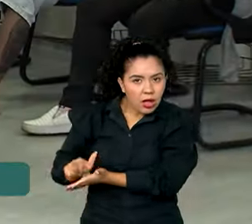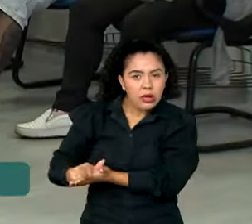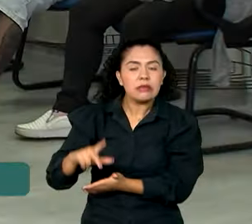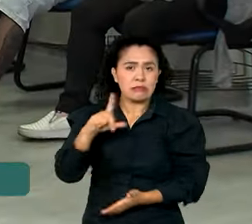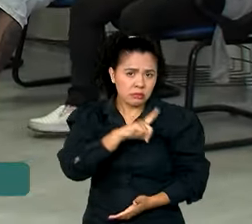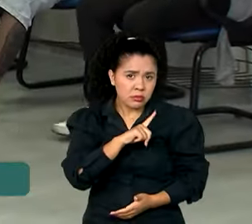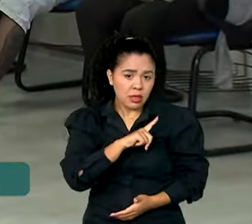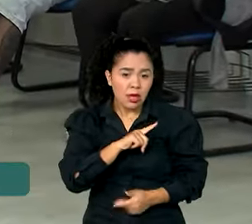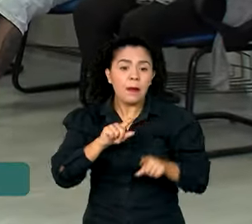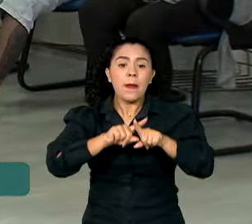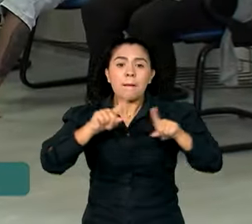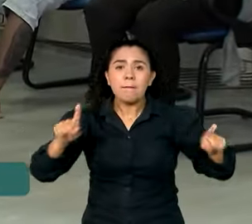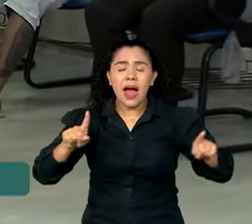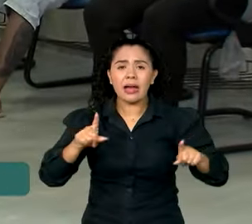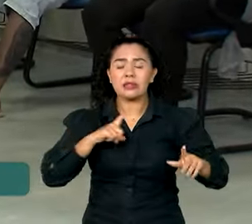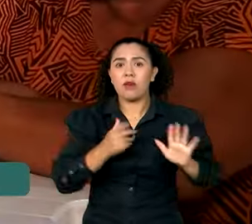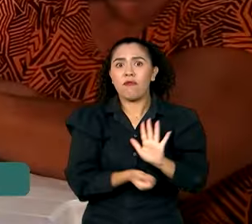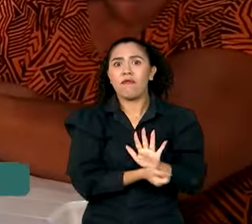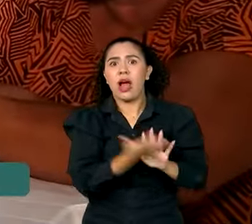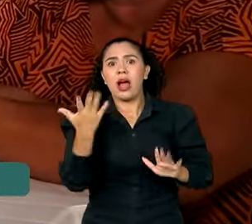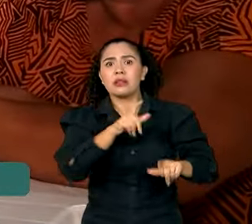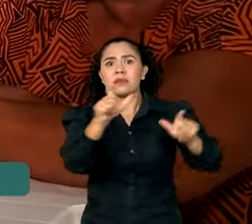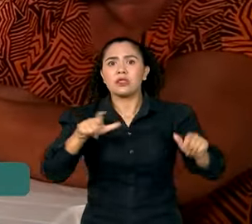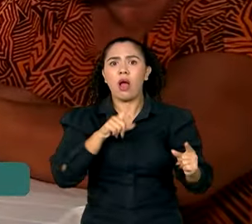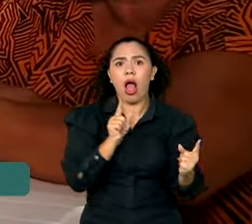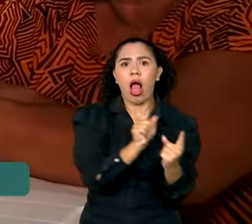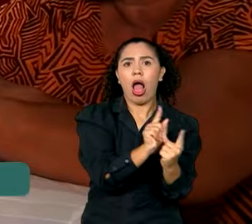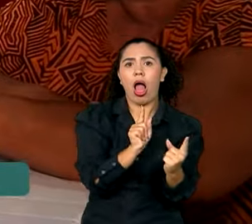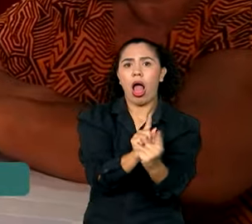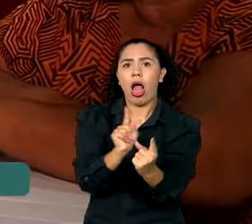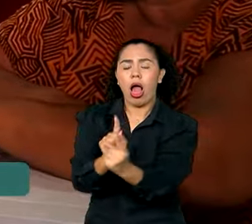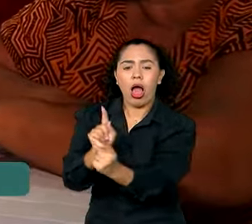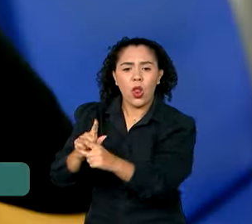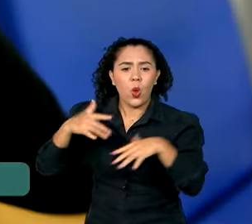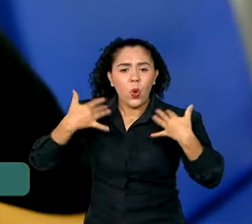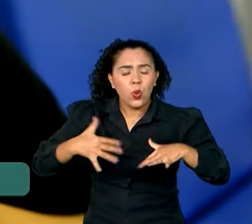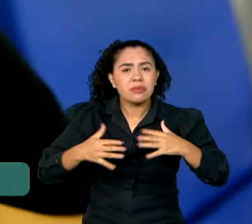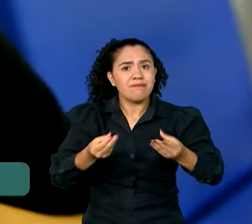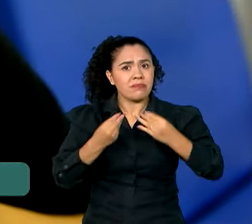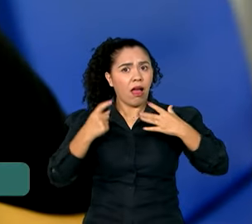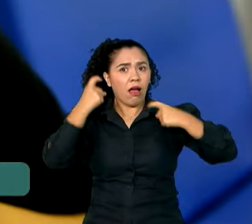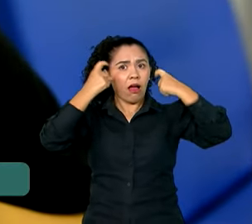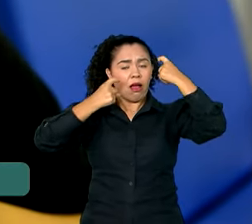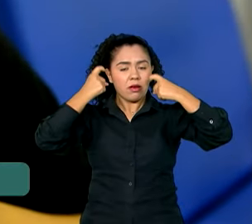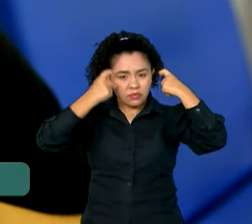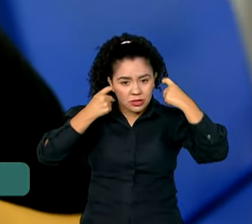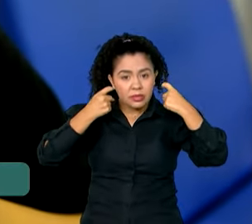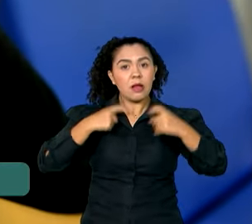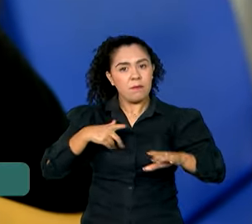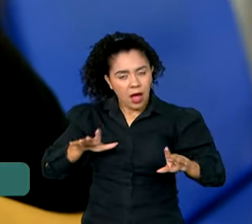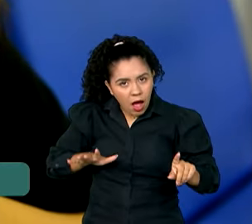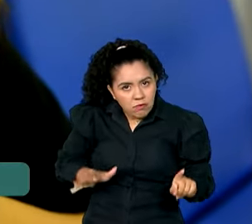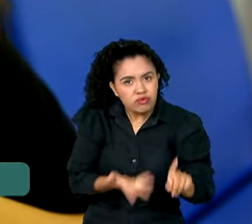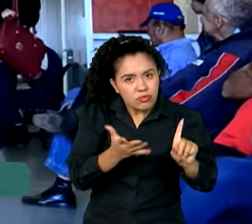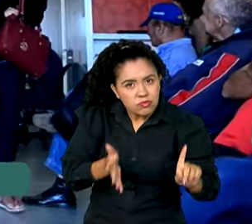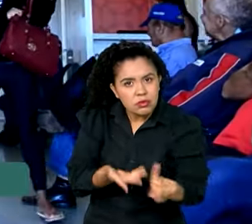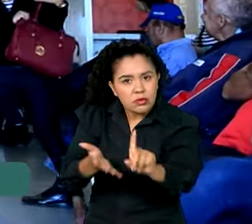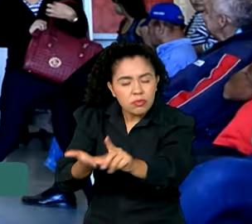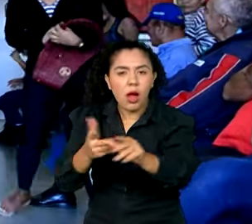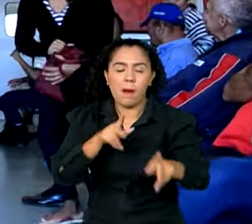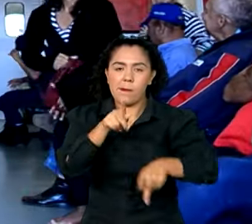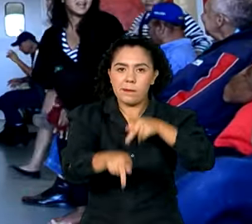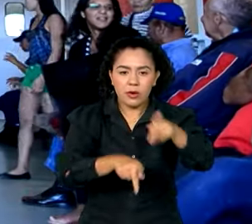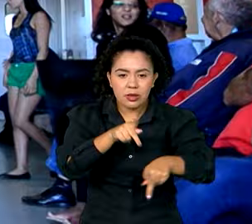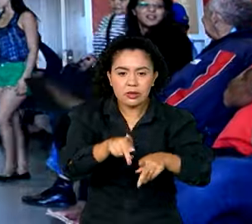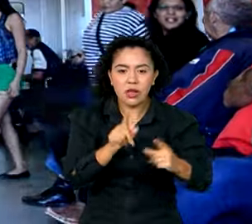país tem pressionado o sistema de saúde e é motivo de preocupação. Para reforçar o atendimento à população, o governo